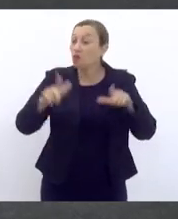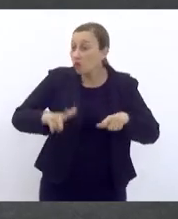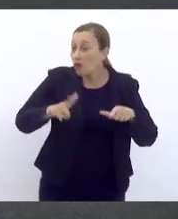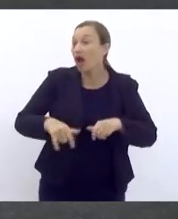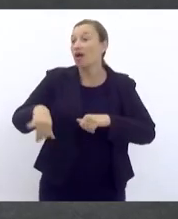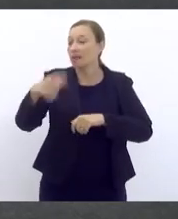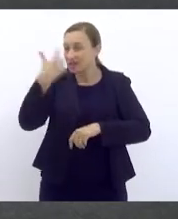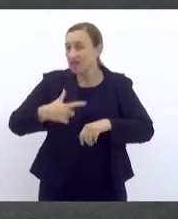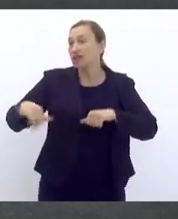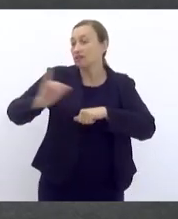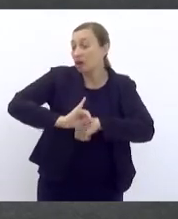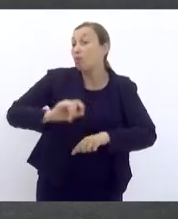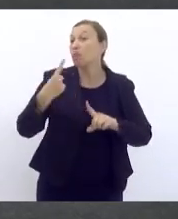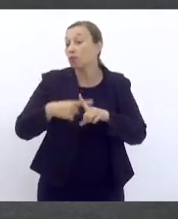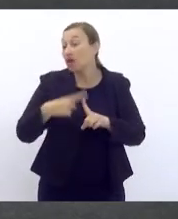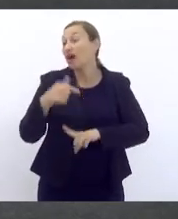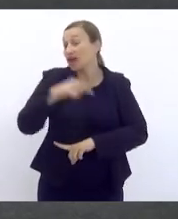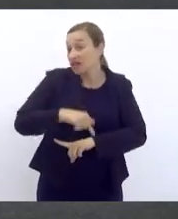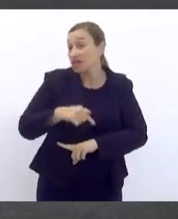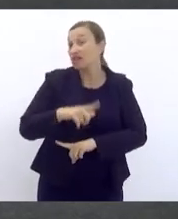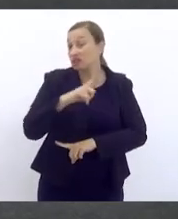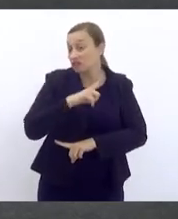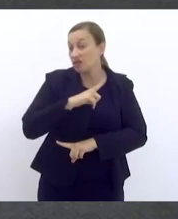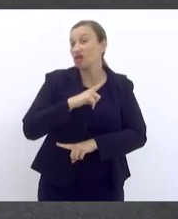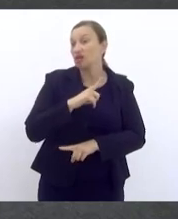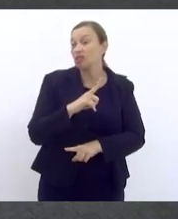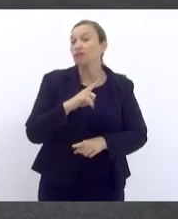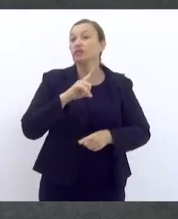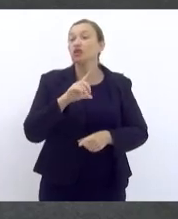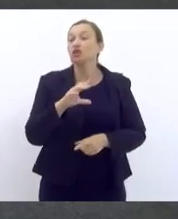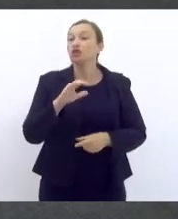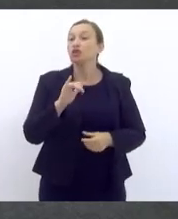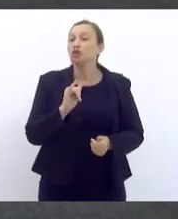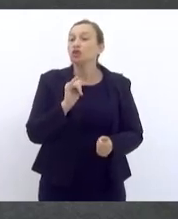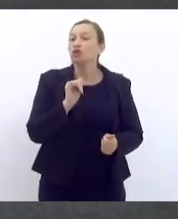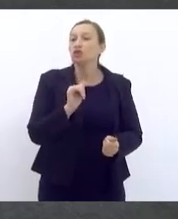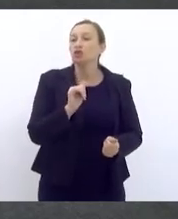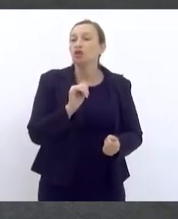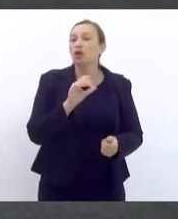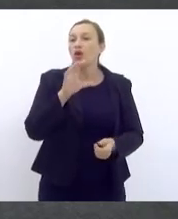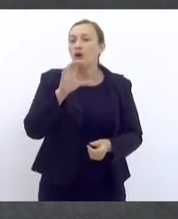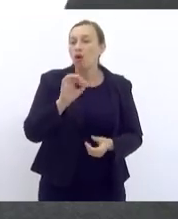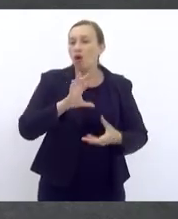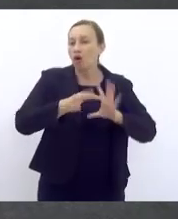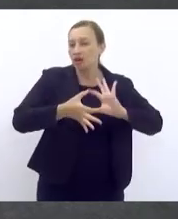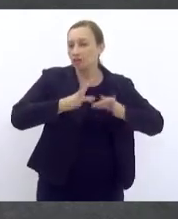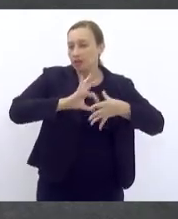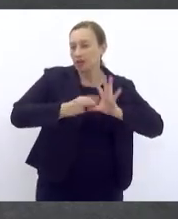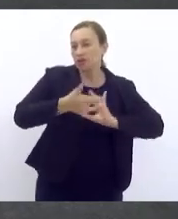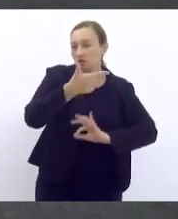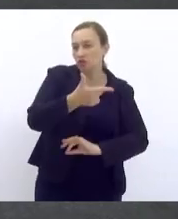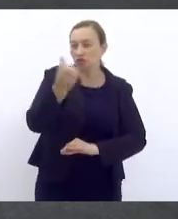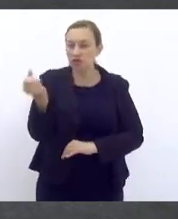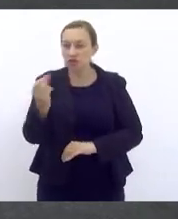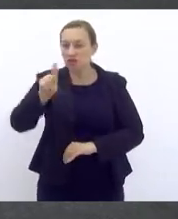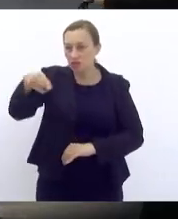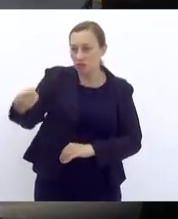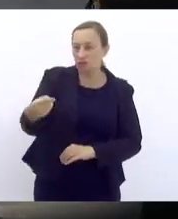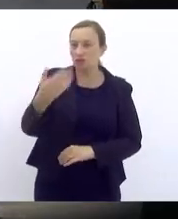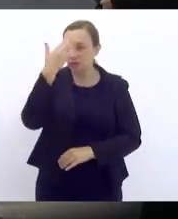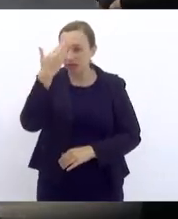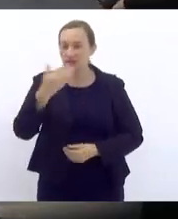porque aqui nós tivemos os Jogos Pan-americanos e as Olimpíadas de 2016. Tomara que tenha outros jogos também. Muito obrigado.